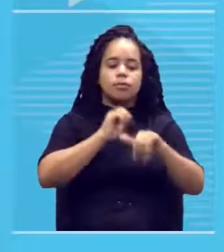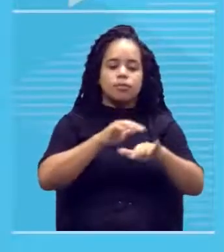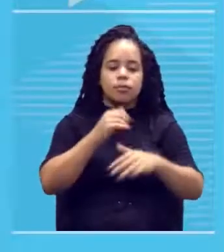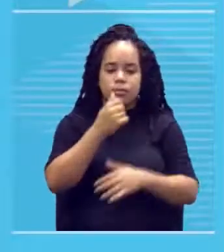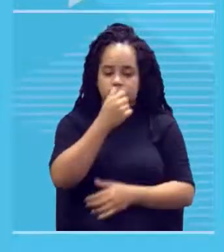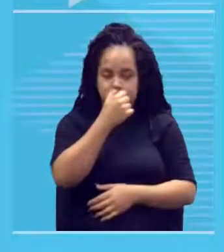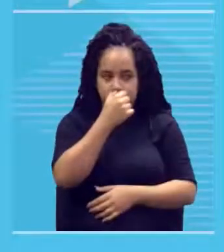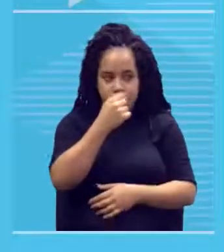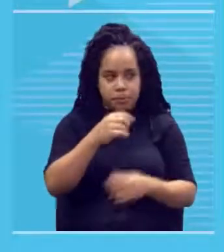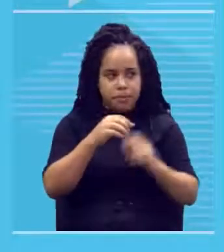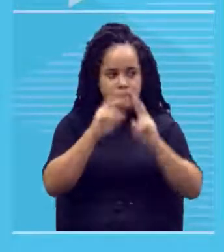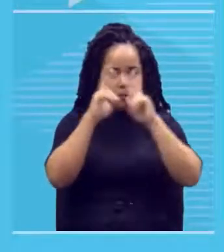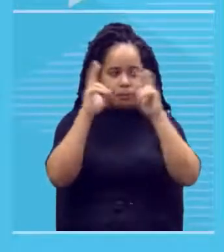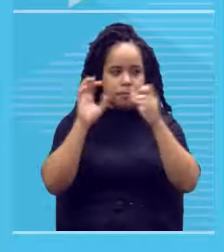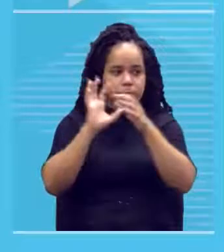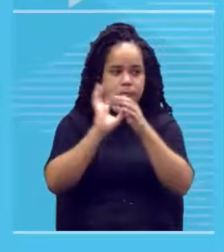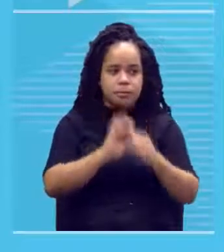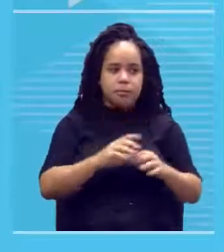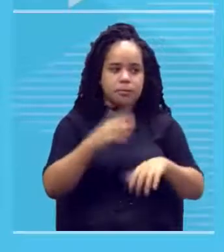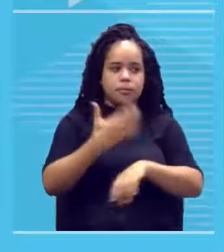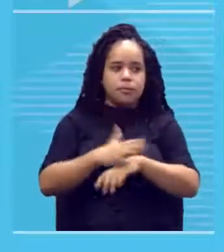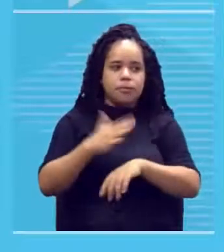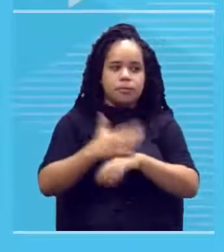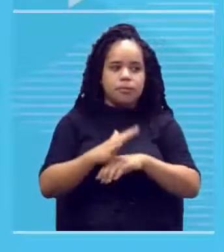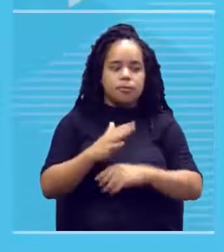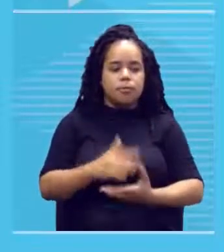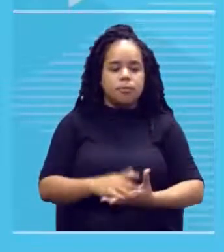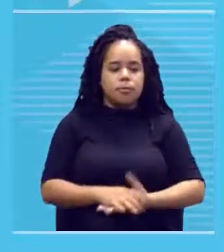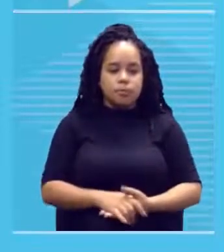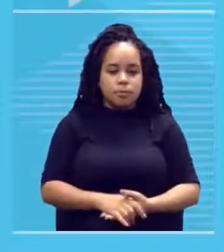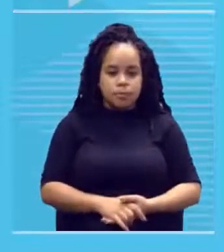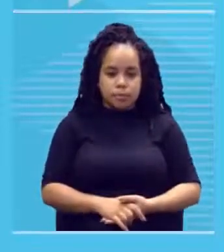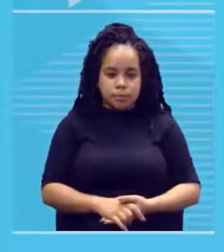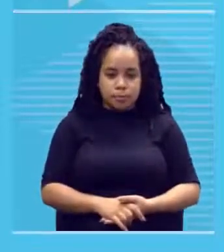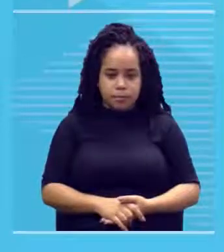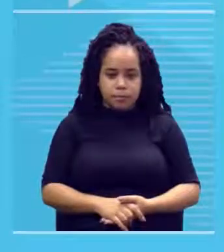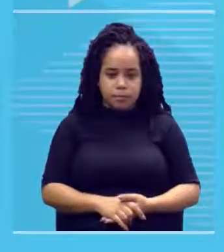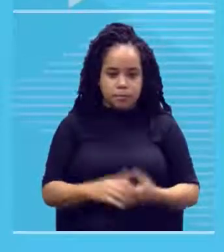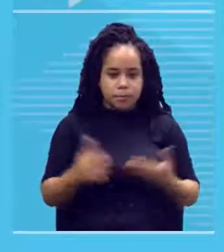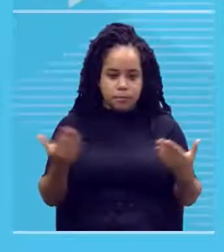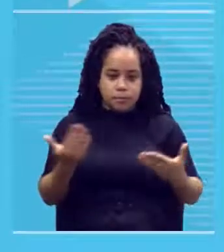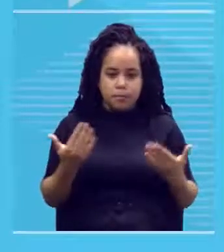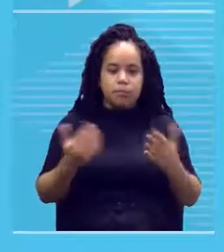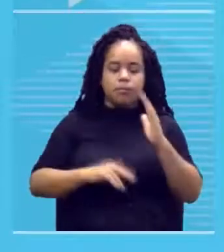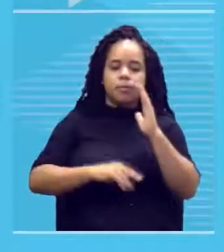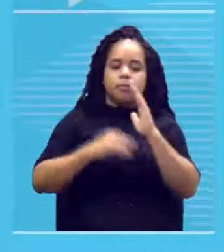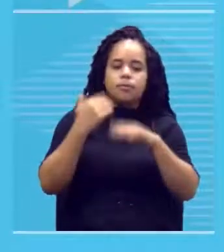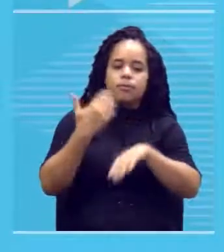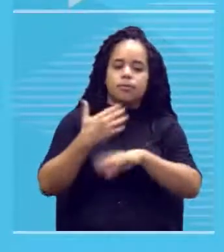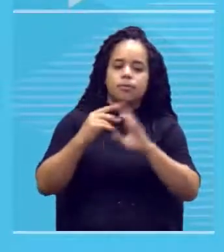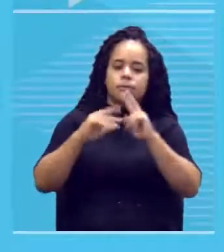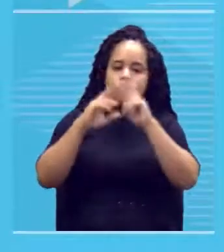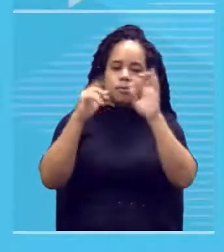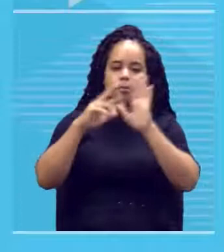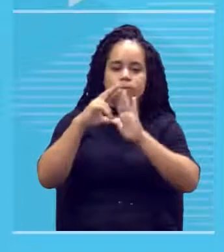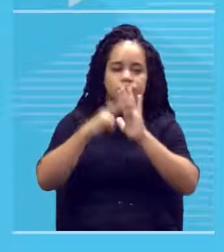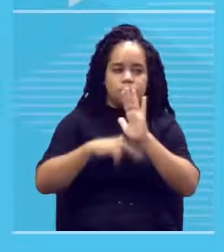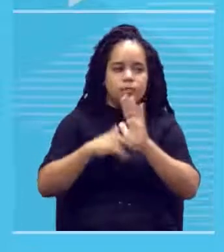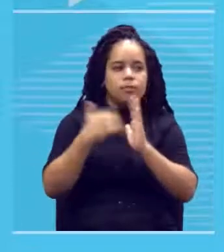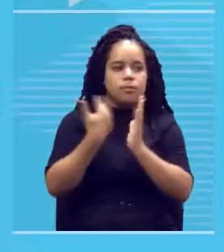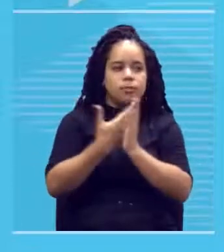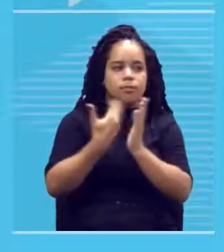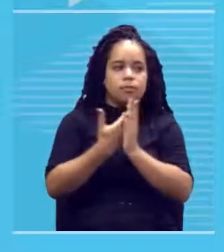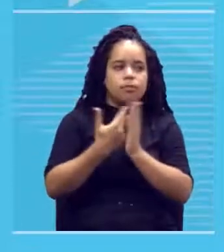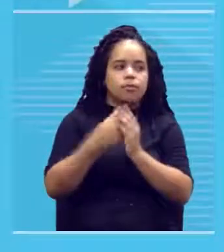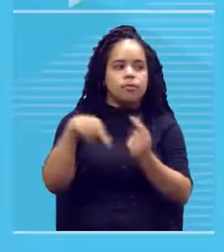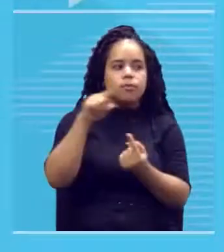a pintura. Aqui o nosso roteiro de aula, o objetivo dessa aula de hoje, conhecer